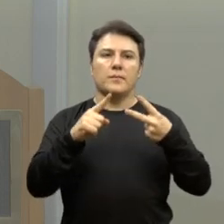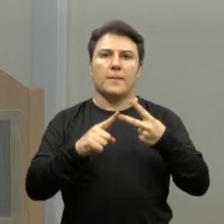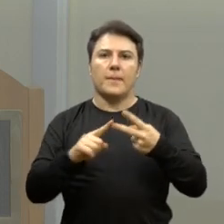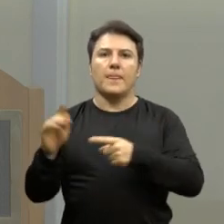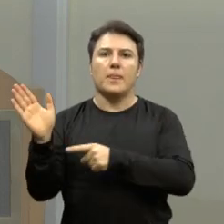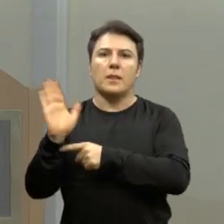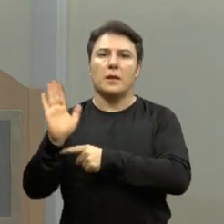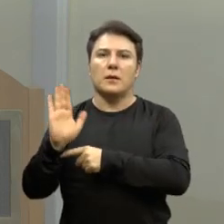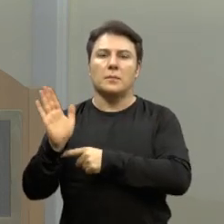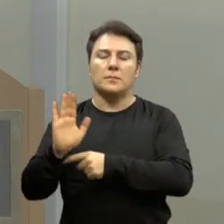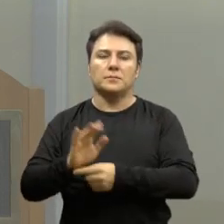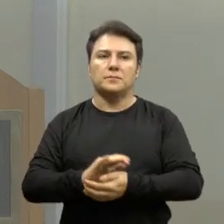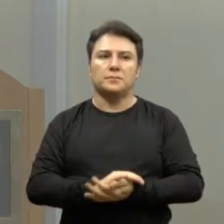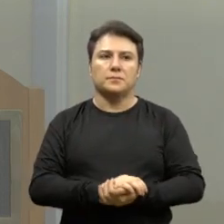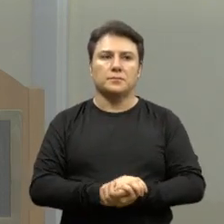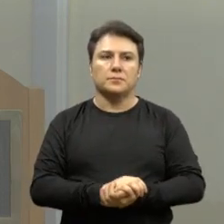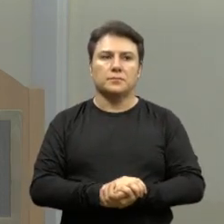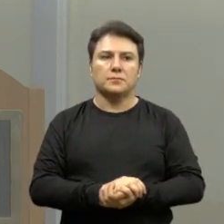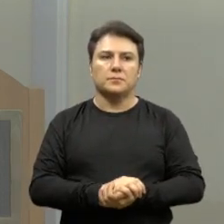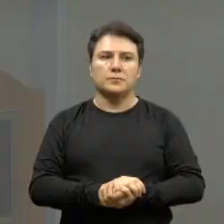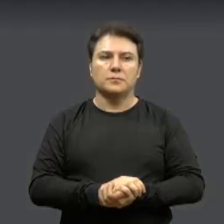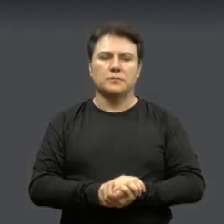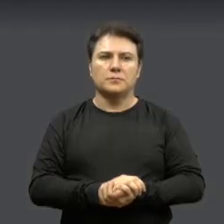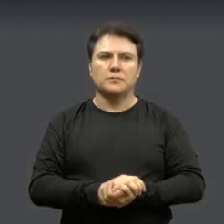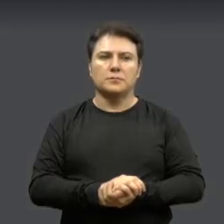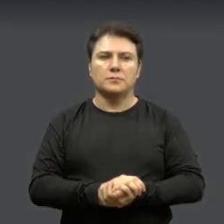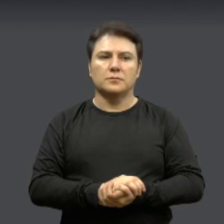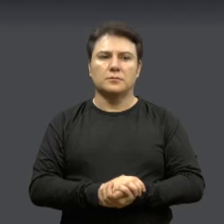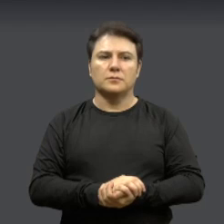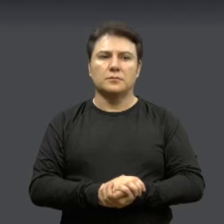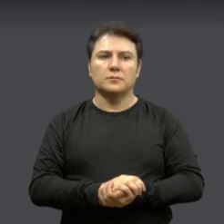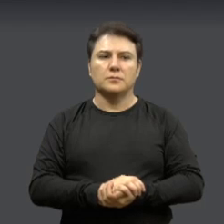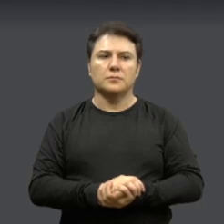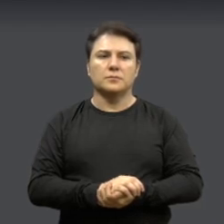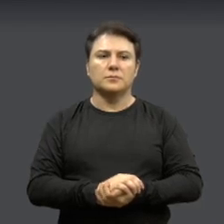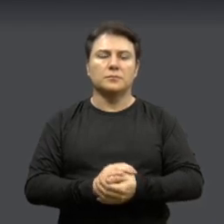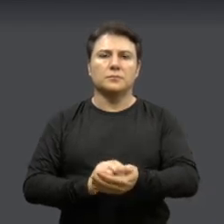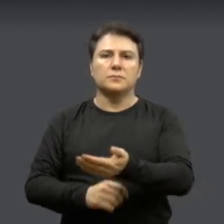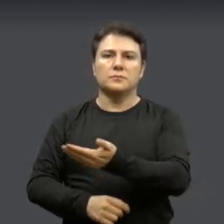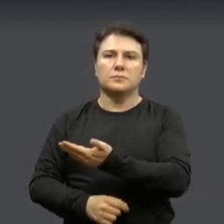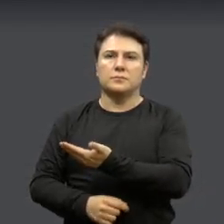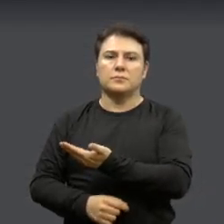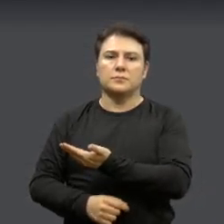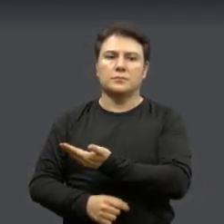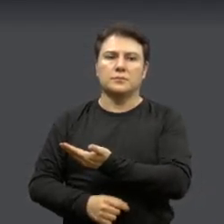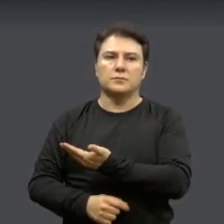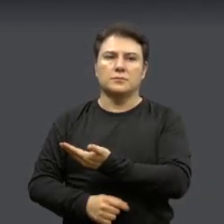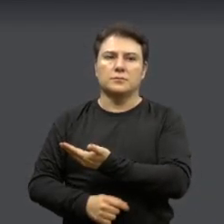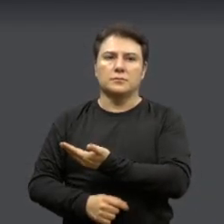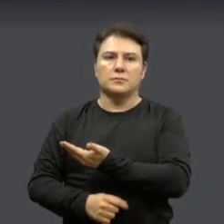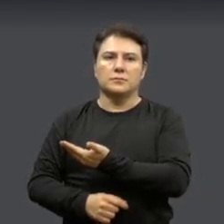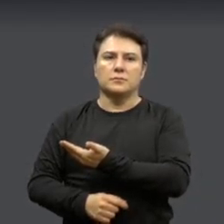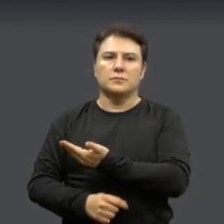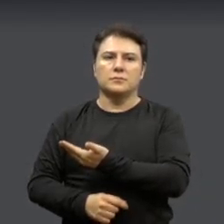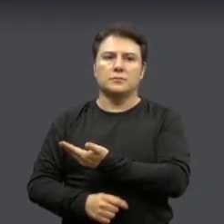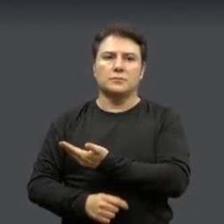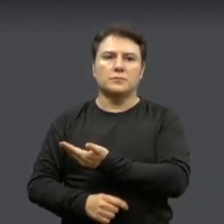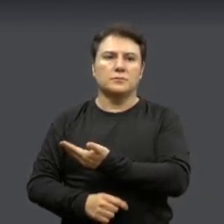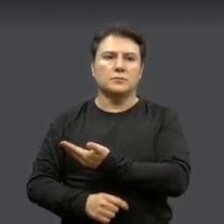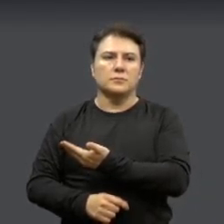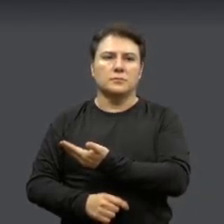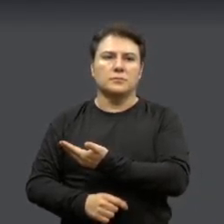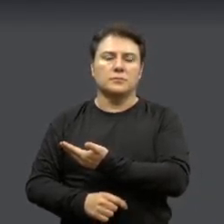fazendo um favor. Estamos aqui no Vale do Sol, na avenida Antônio Leonório